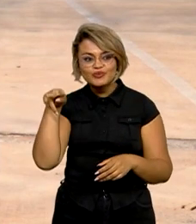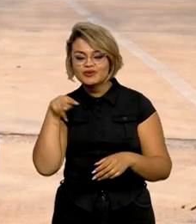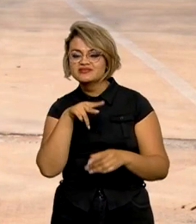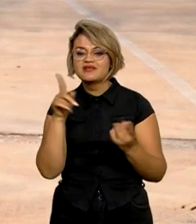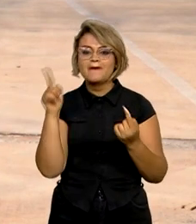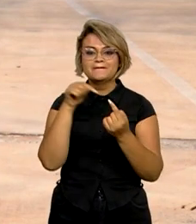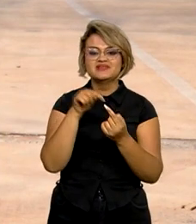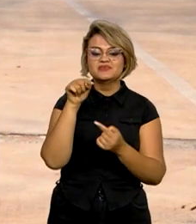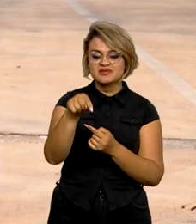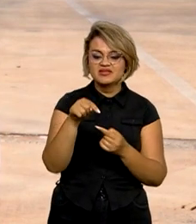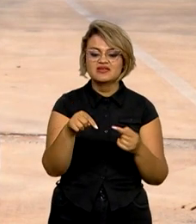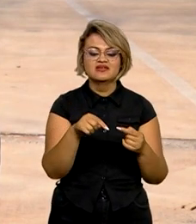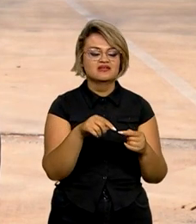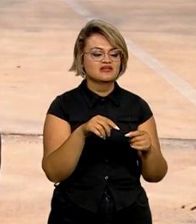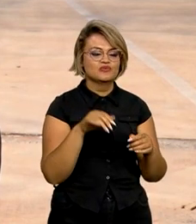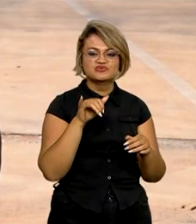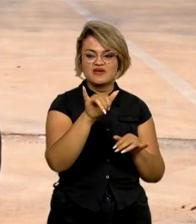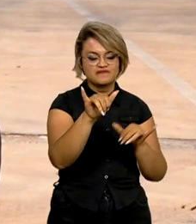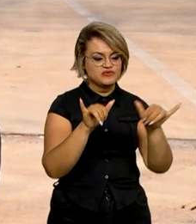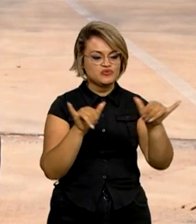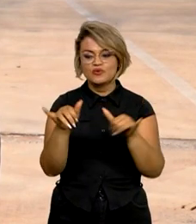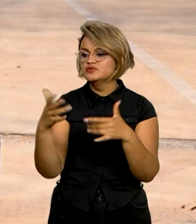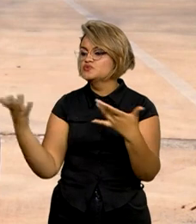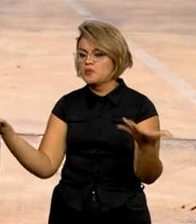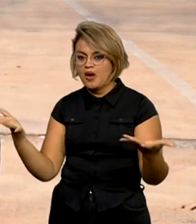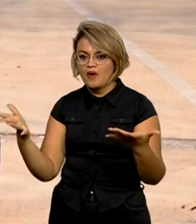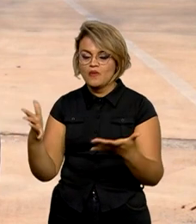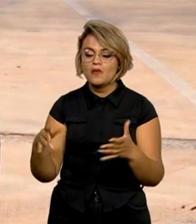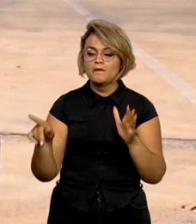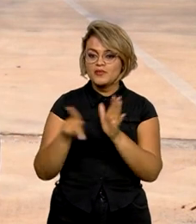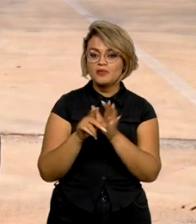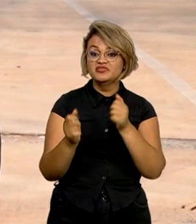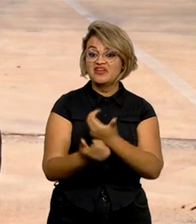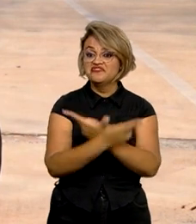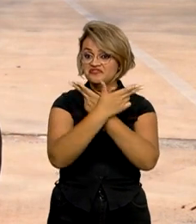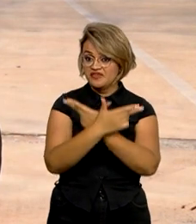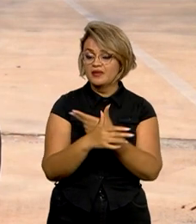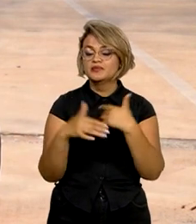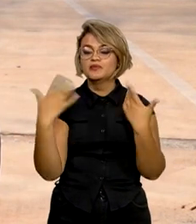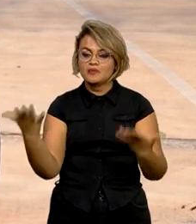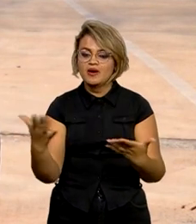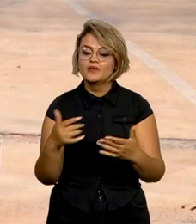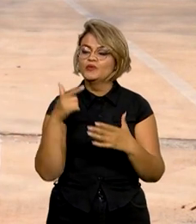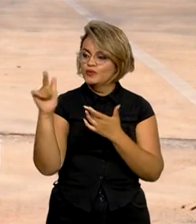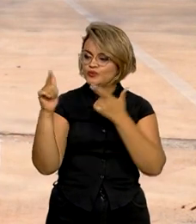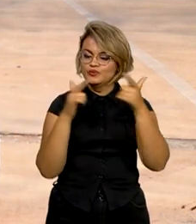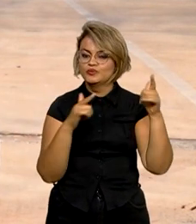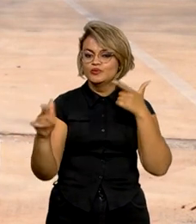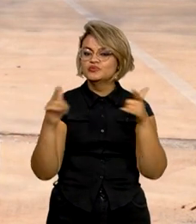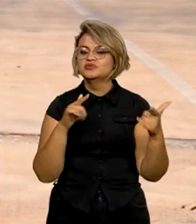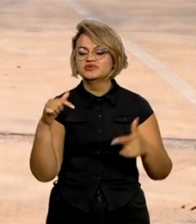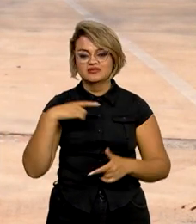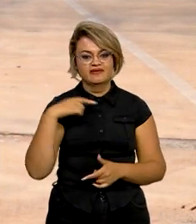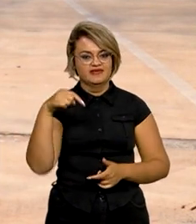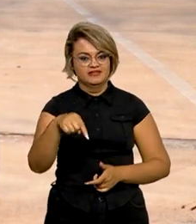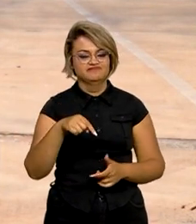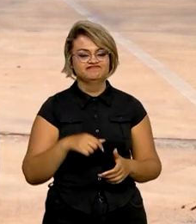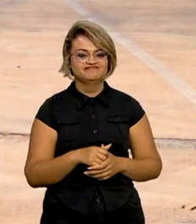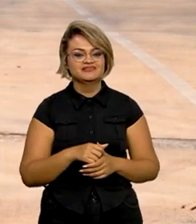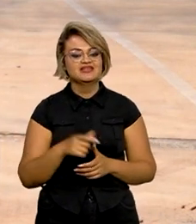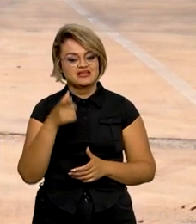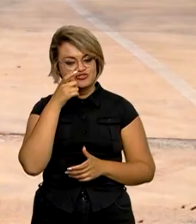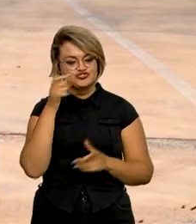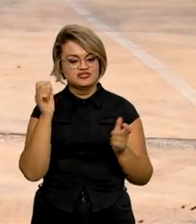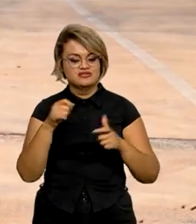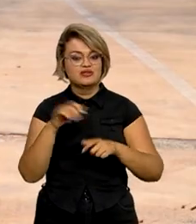missão, as aeronaves que nós voamos, as aeronaves que a Força Aérea voa e demais outras atrações que nós proporcionamos